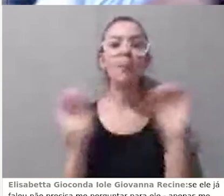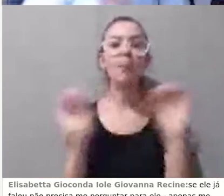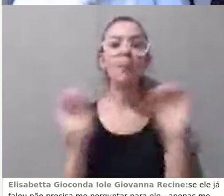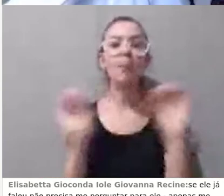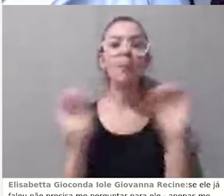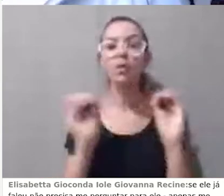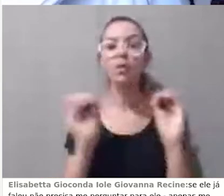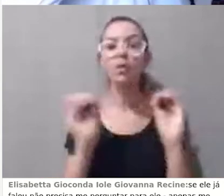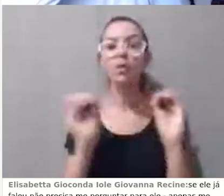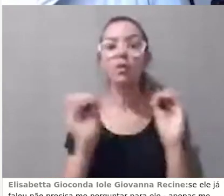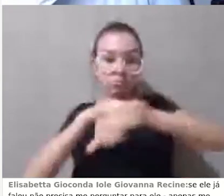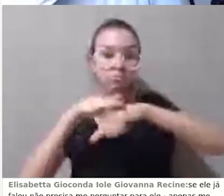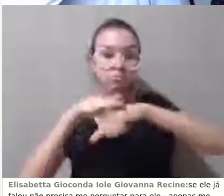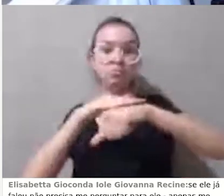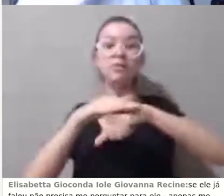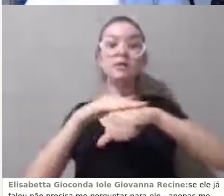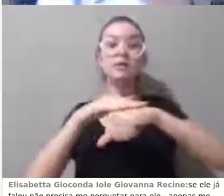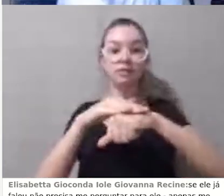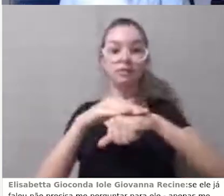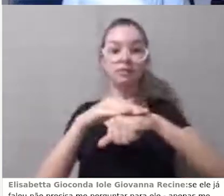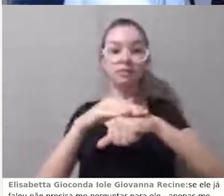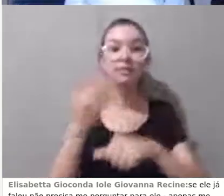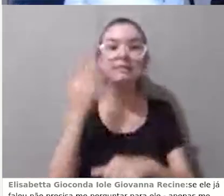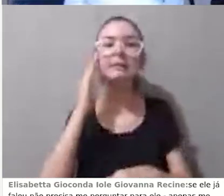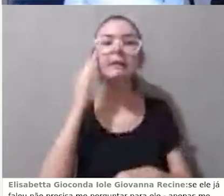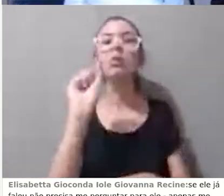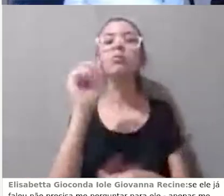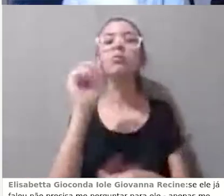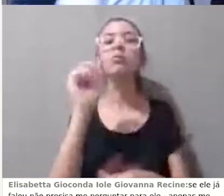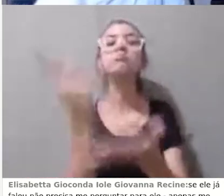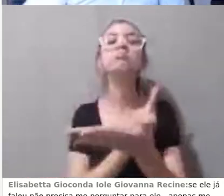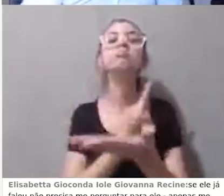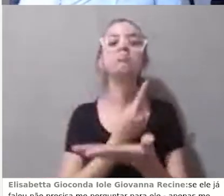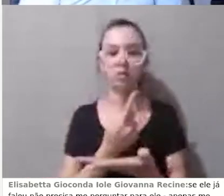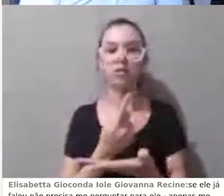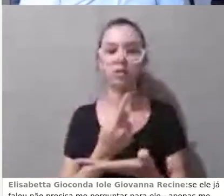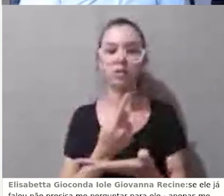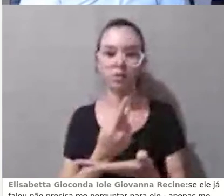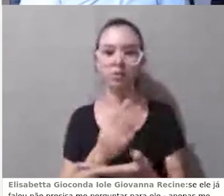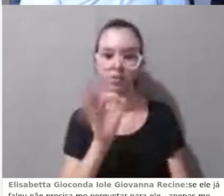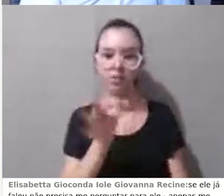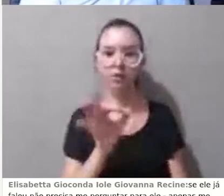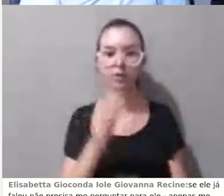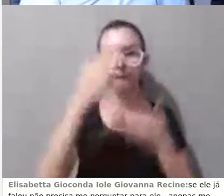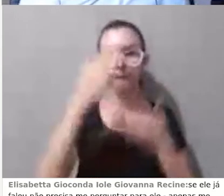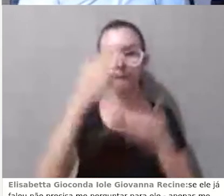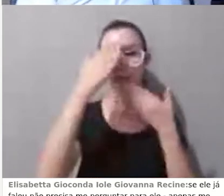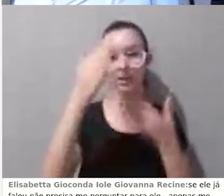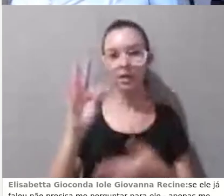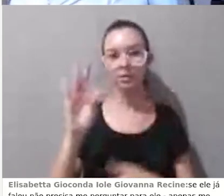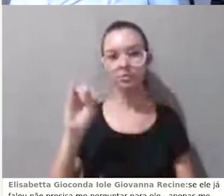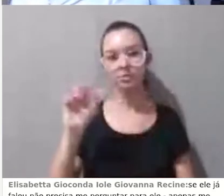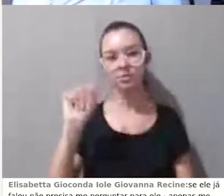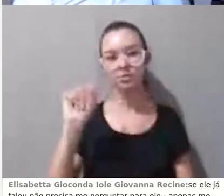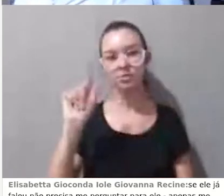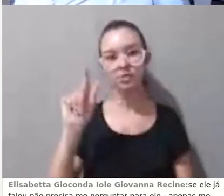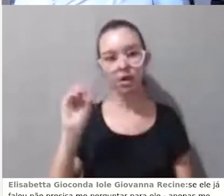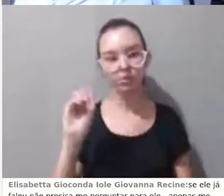que está acontecendo. Obrigada, Tiago. Obrigada. Bom, agora só para finalizar,